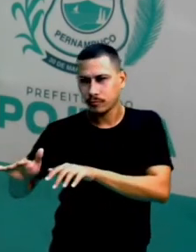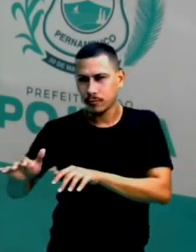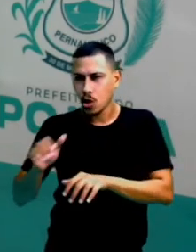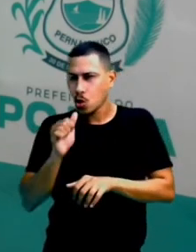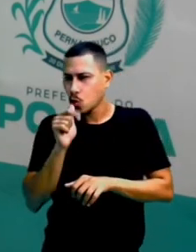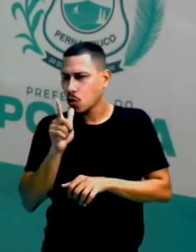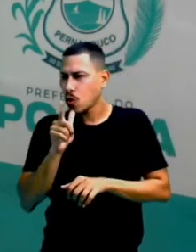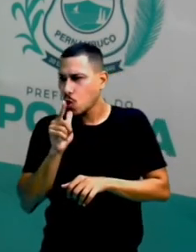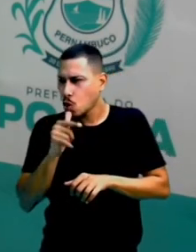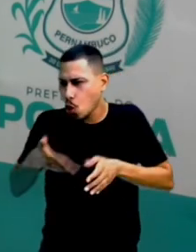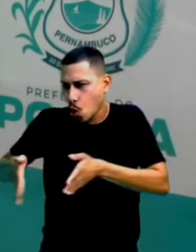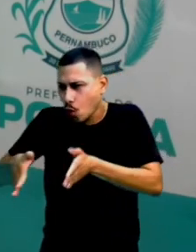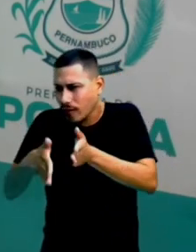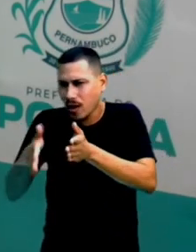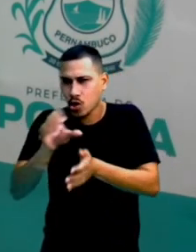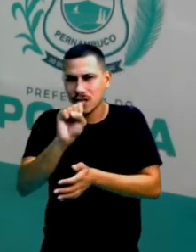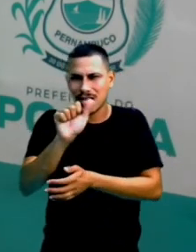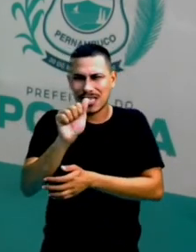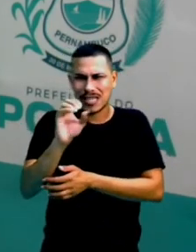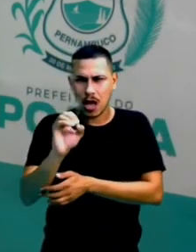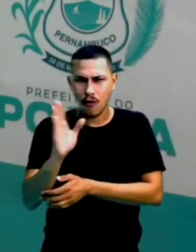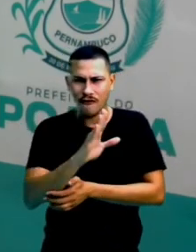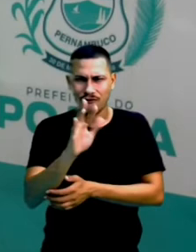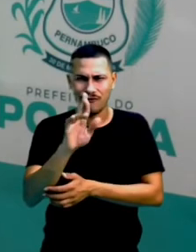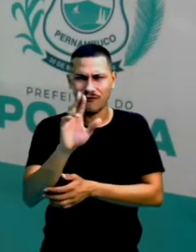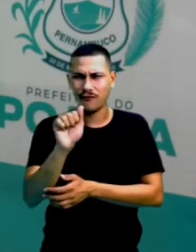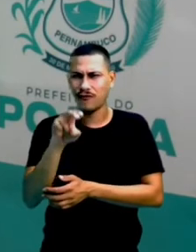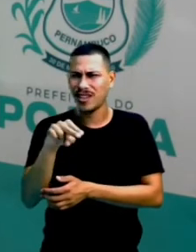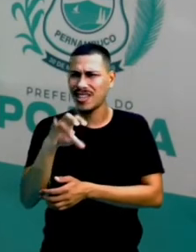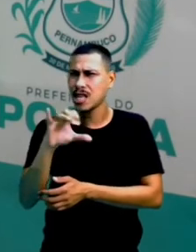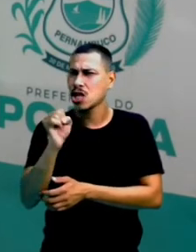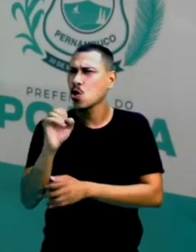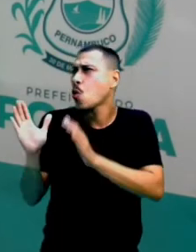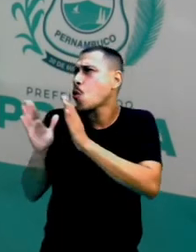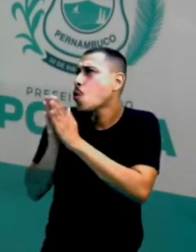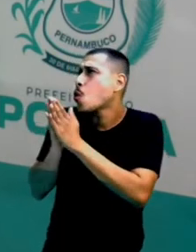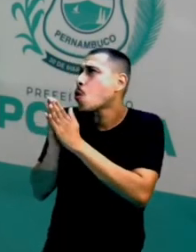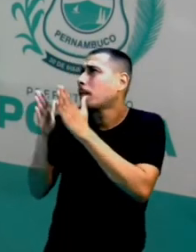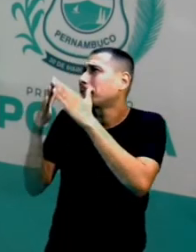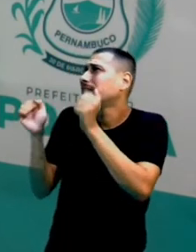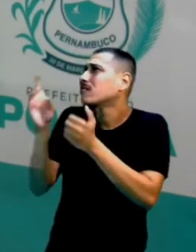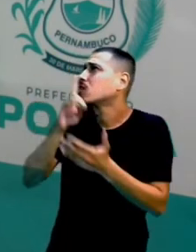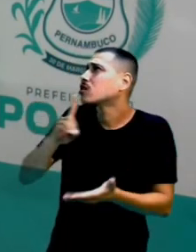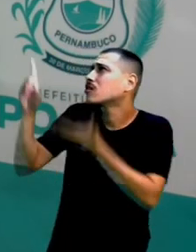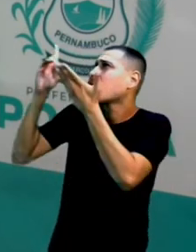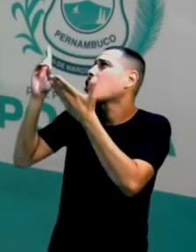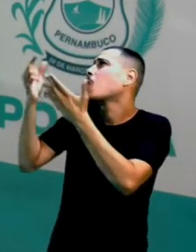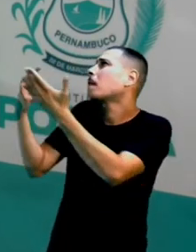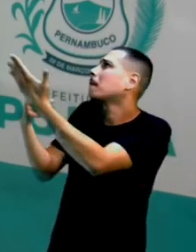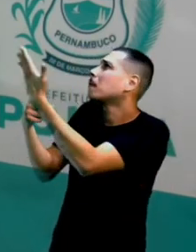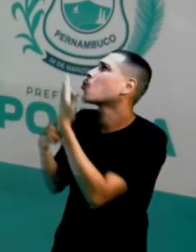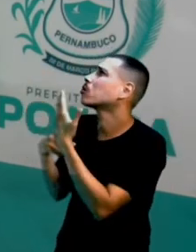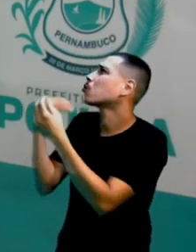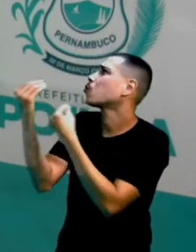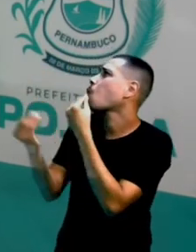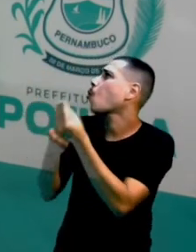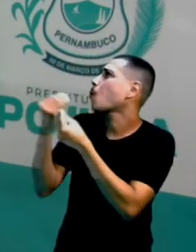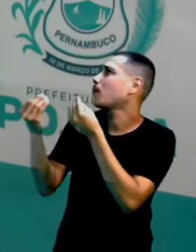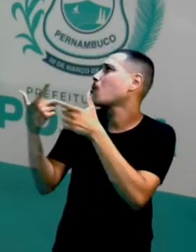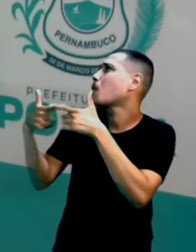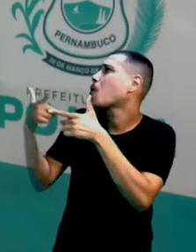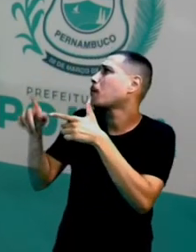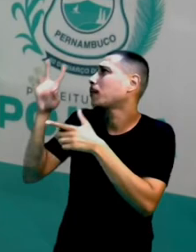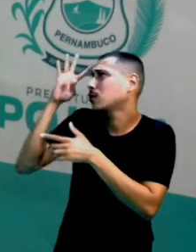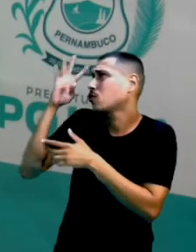religiosa Ela pediu a Deus Que desse um sinal pra ela Pra que ela Superasse toda aquela dificuldade Que ela estava vivendo